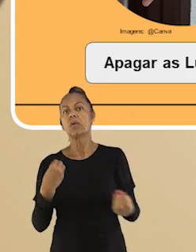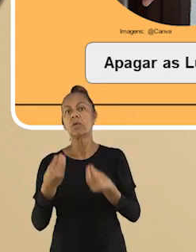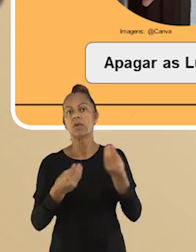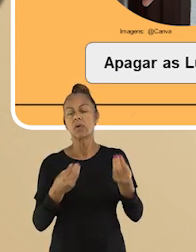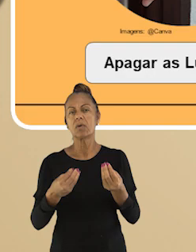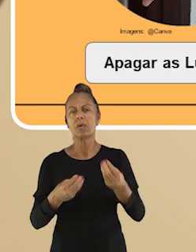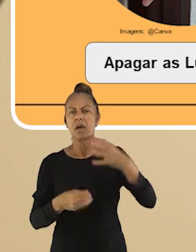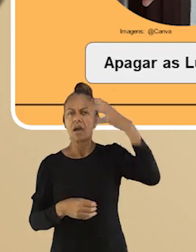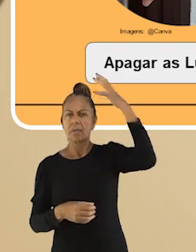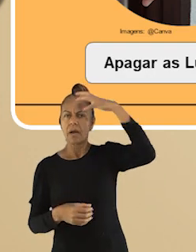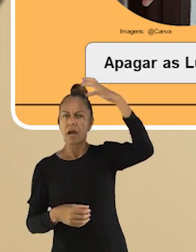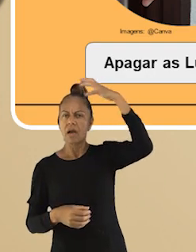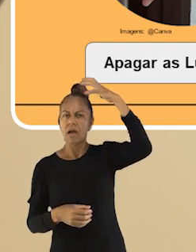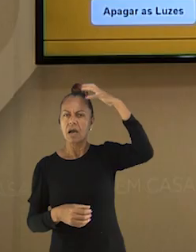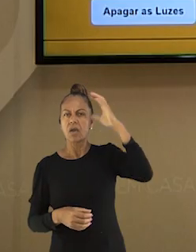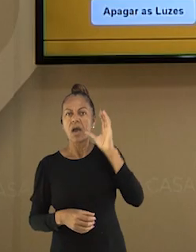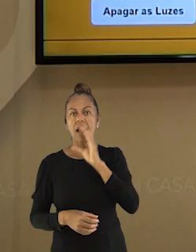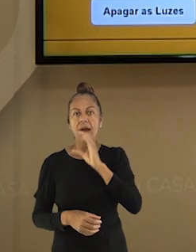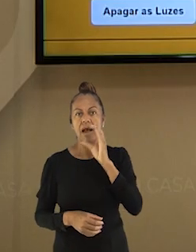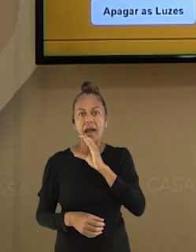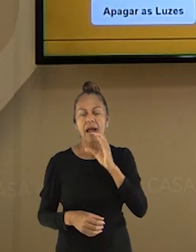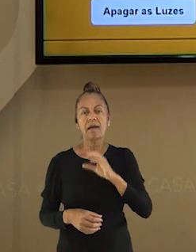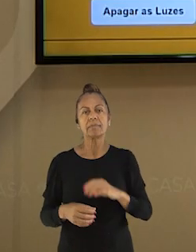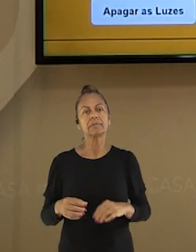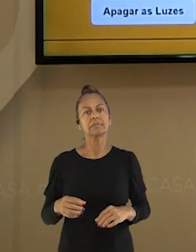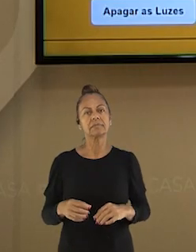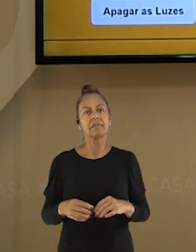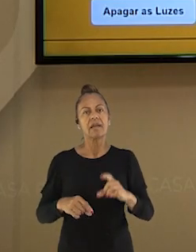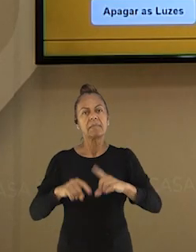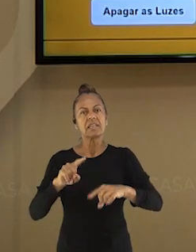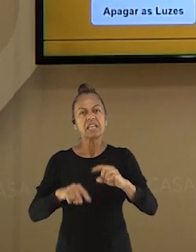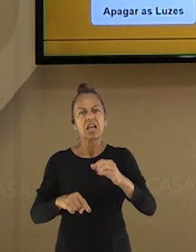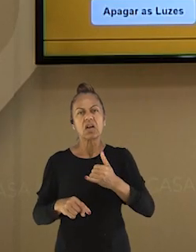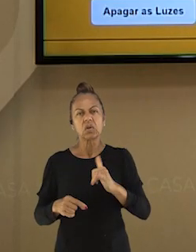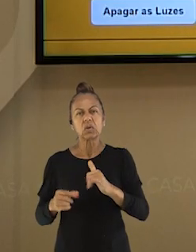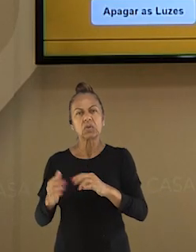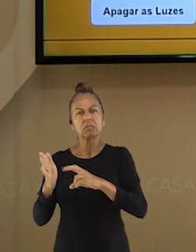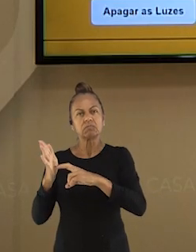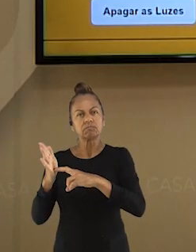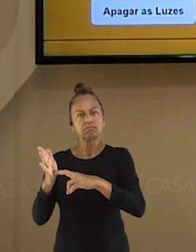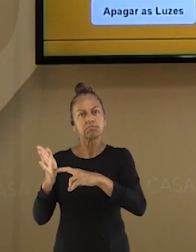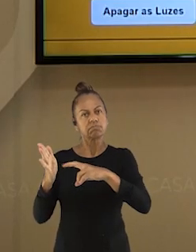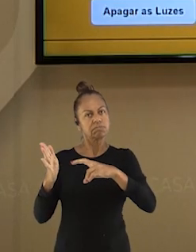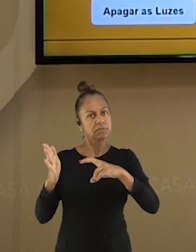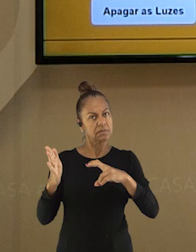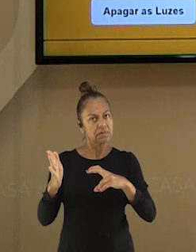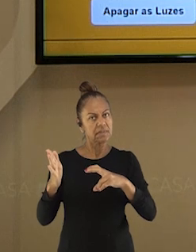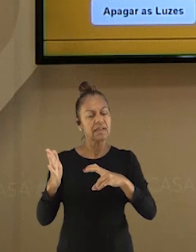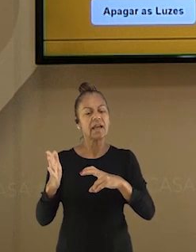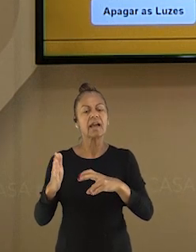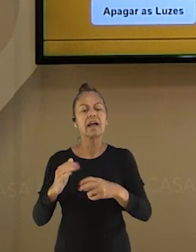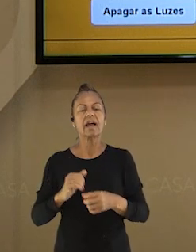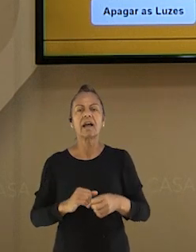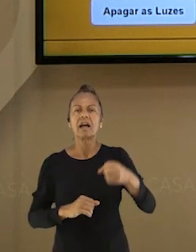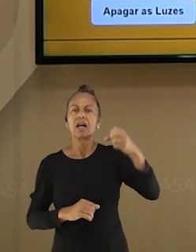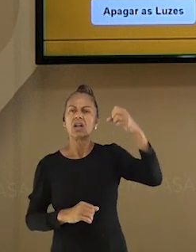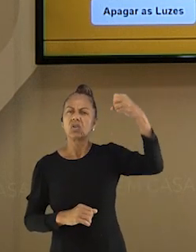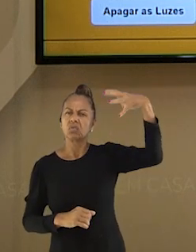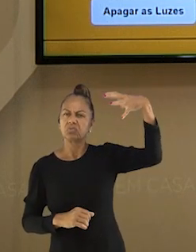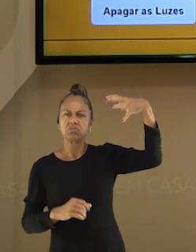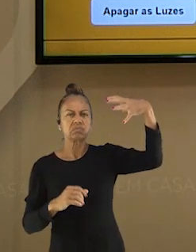simples em nosso dia a dia, como tomar banhos mais rápidos, desligar os equipamentos